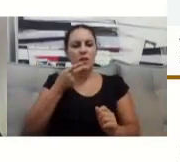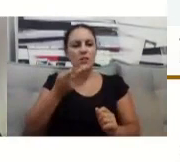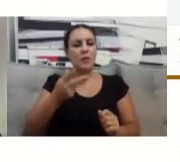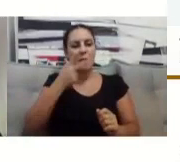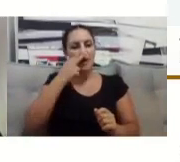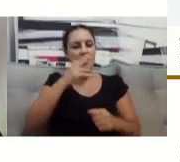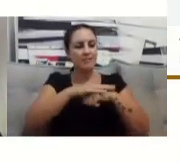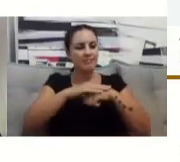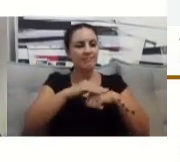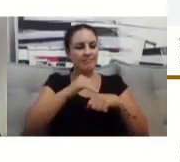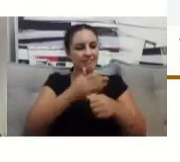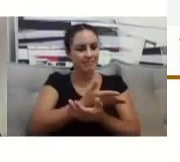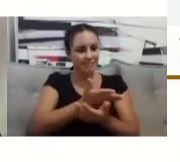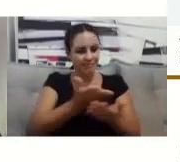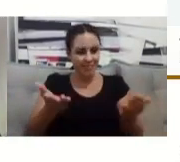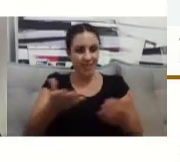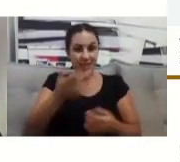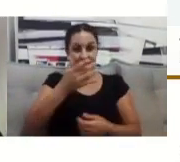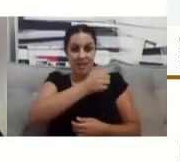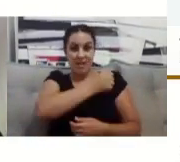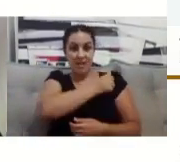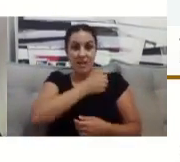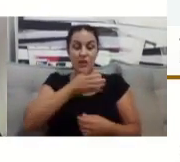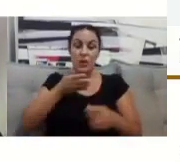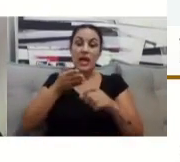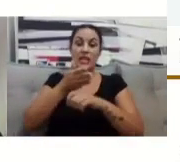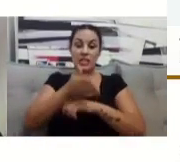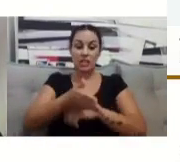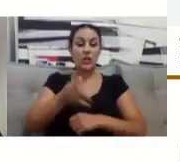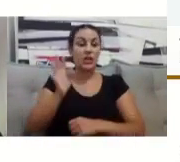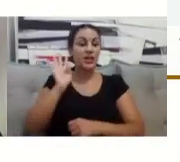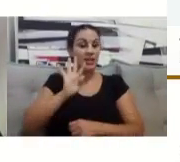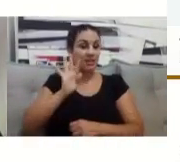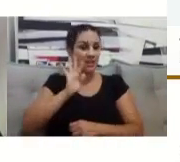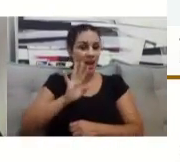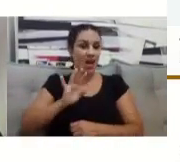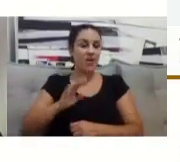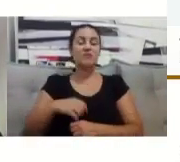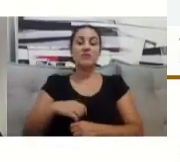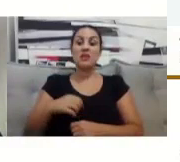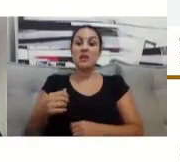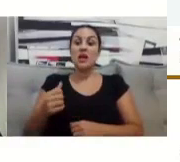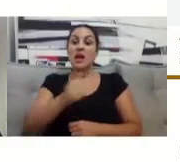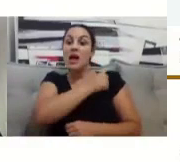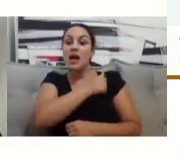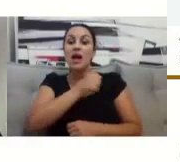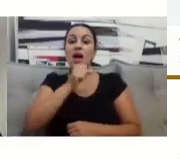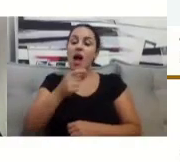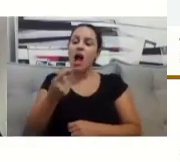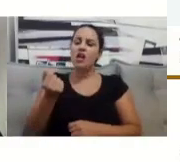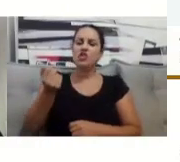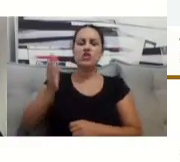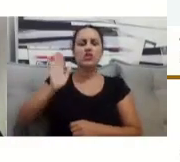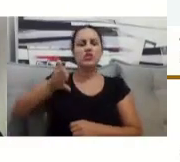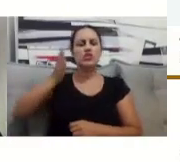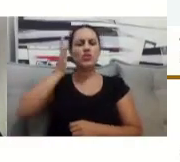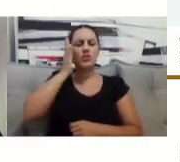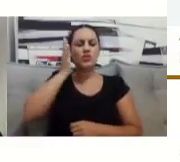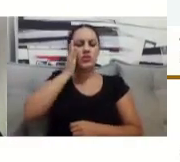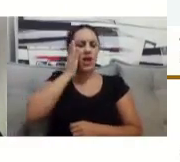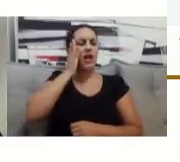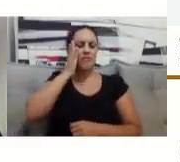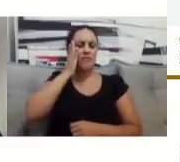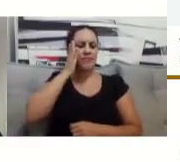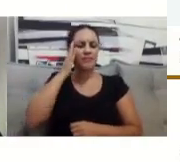um recado de vocês. As boas-vindas. Afinal, eles merecem. Vocês sabem muito bem como é chegar nesse espaço. Vocês melhor